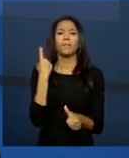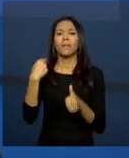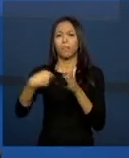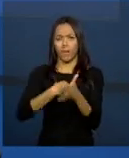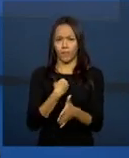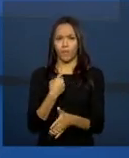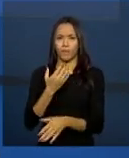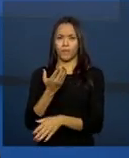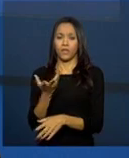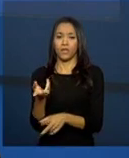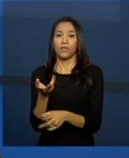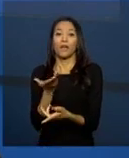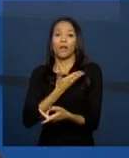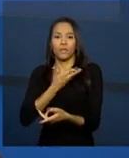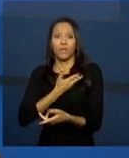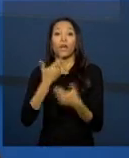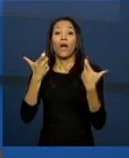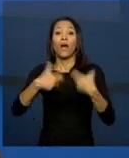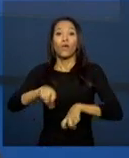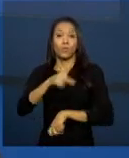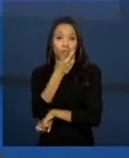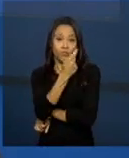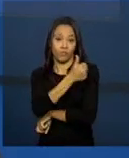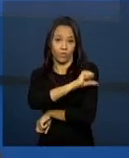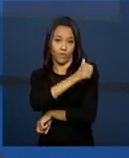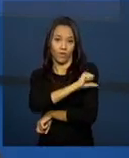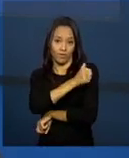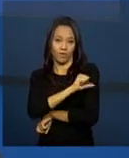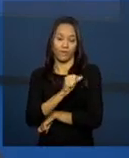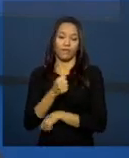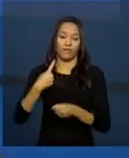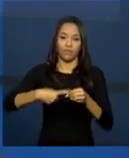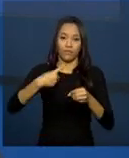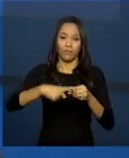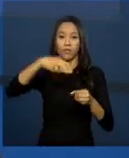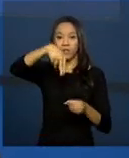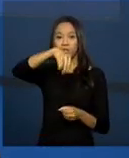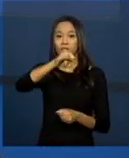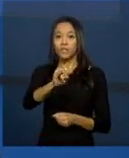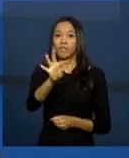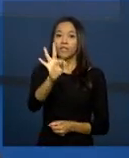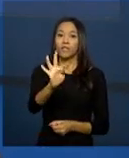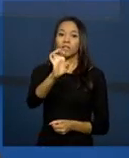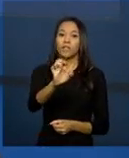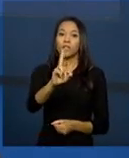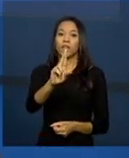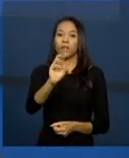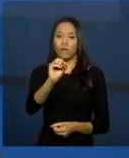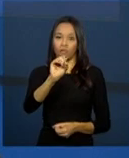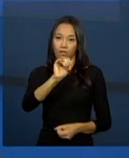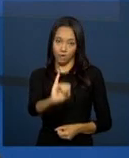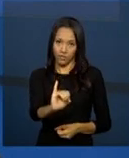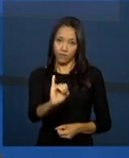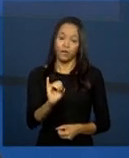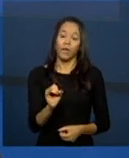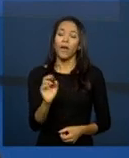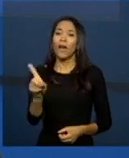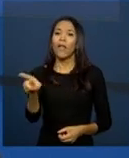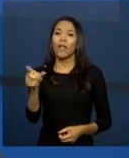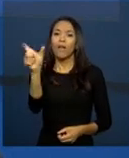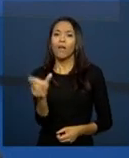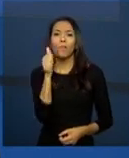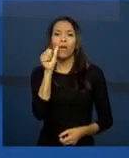da nossa colega de Niterói, eu acho que o Caio já fez uma pontuação muito importante, que é, bom, o fato dela não poder,